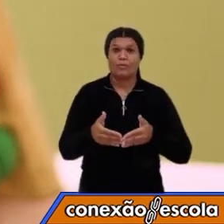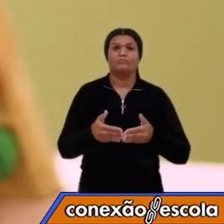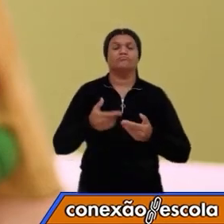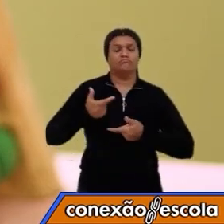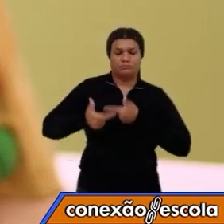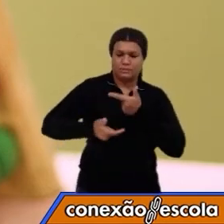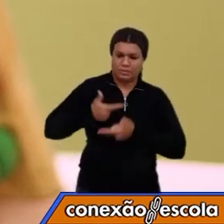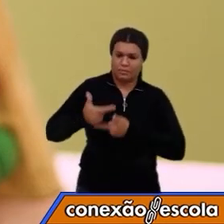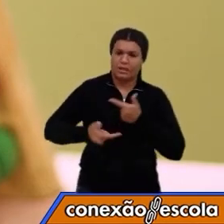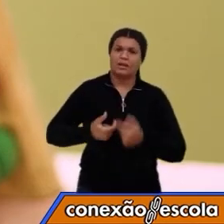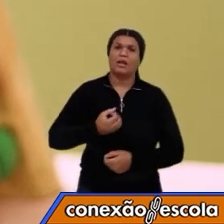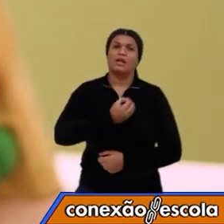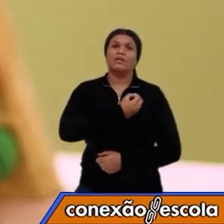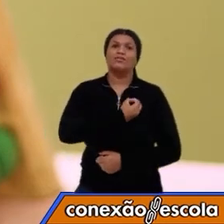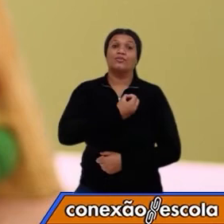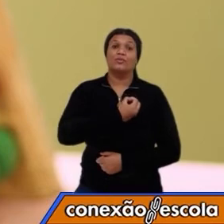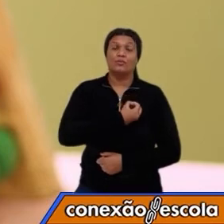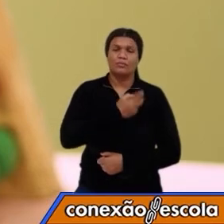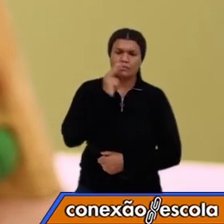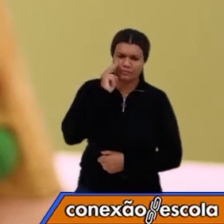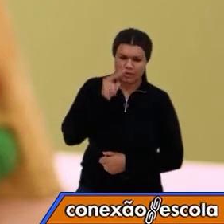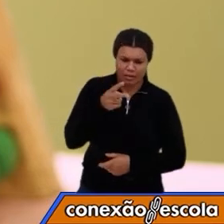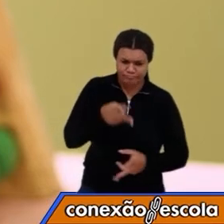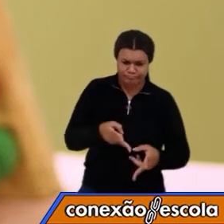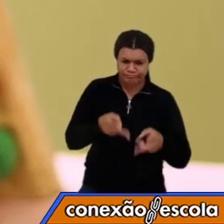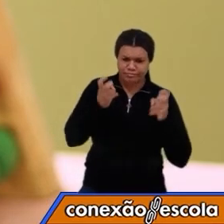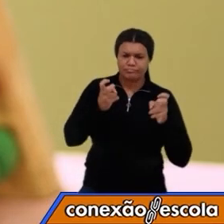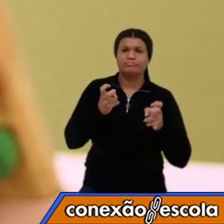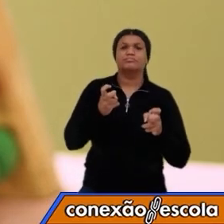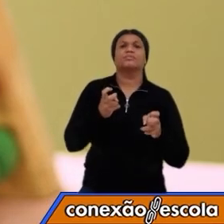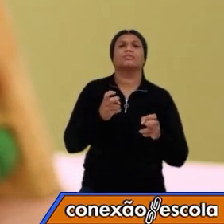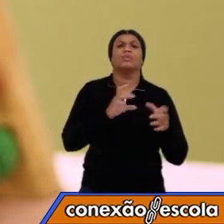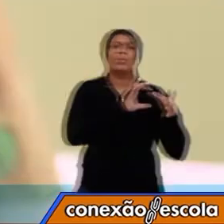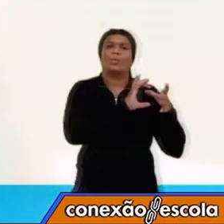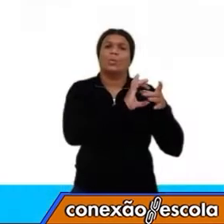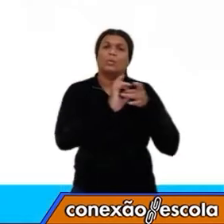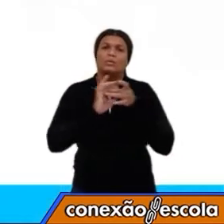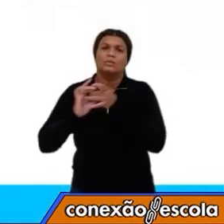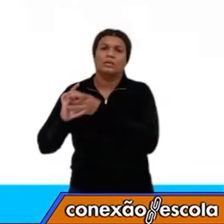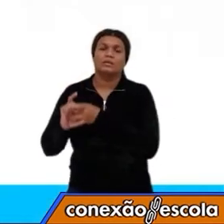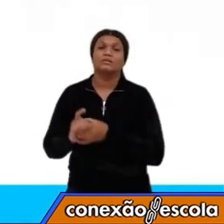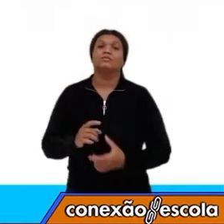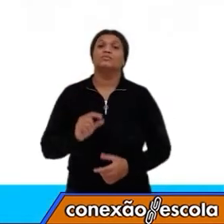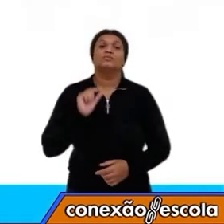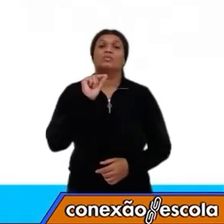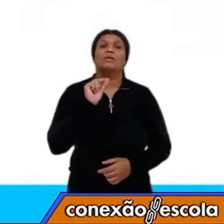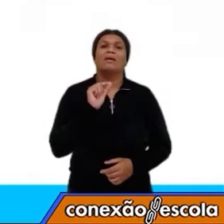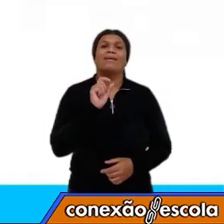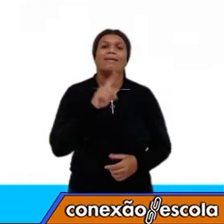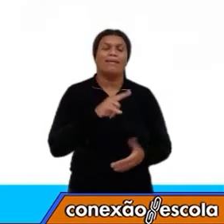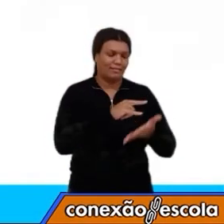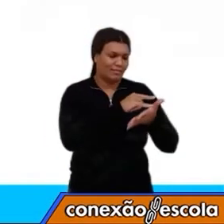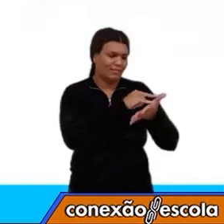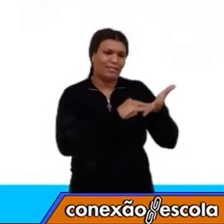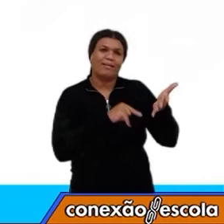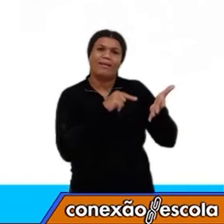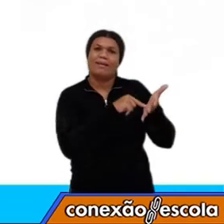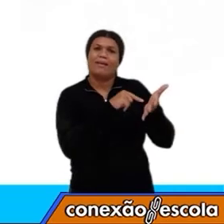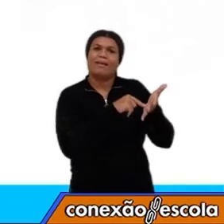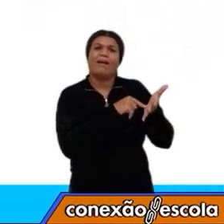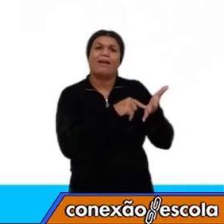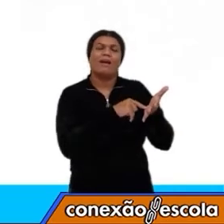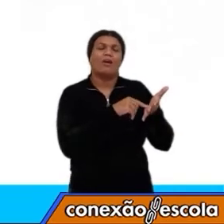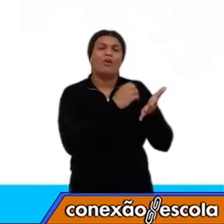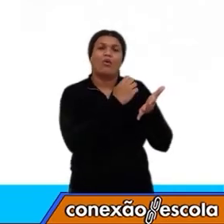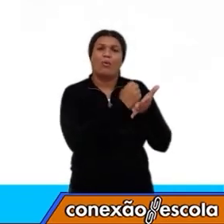trabalhar os números e reconhecê-los no contexto de uma fatura. A fatura que nós